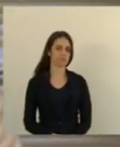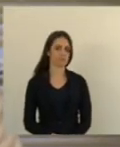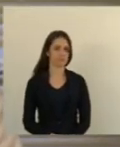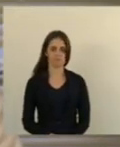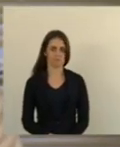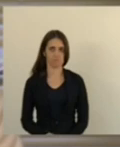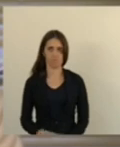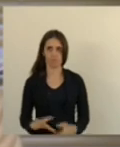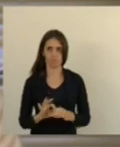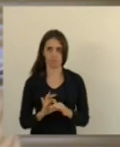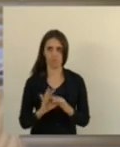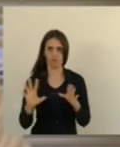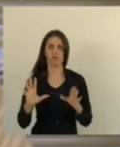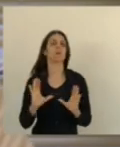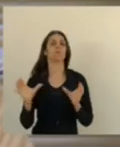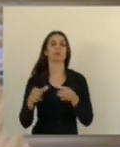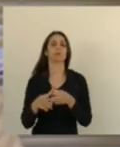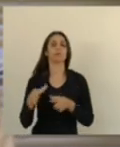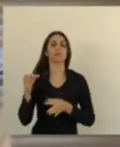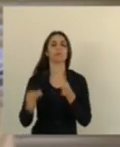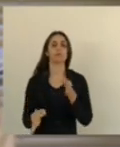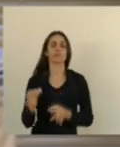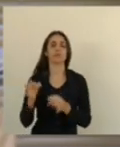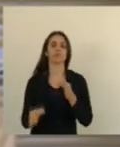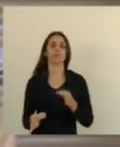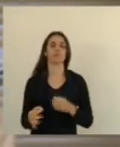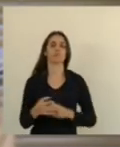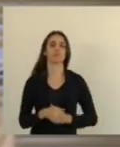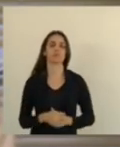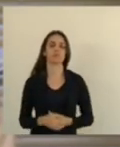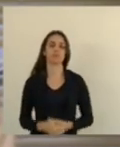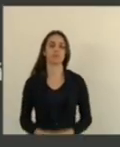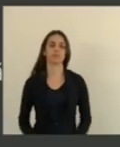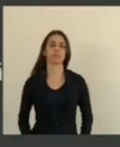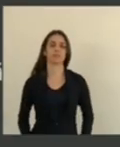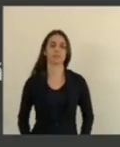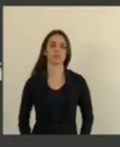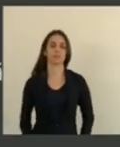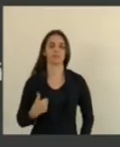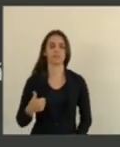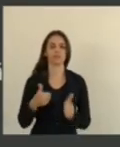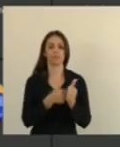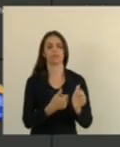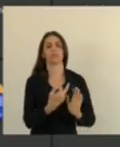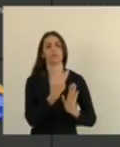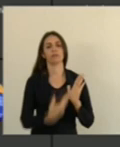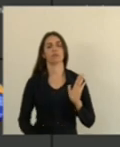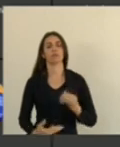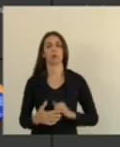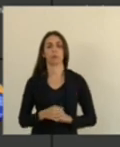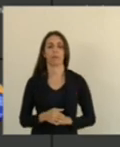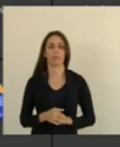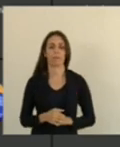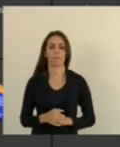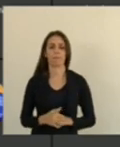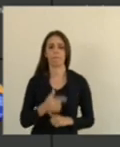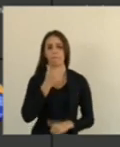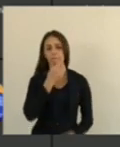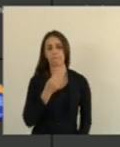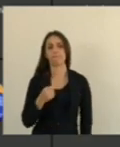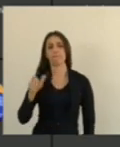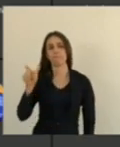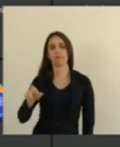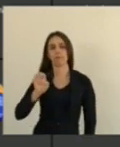Na comissão De justiça Como vai Deputado Vandinho Leite Acompanho o relatório Deputado Doutor Emílio Bameri